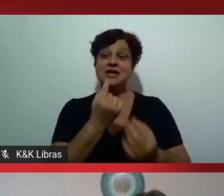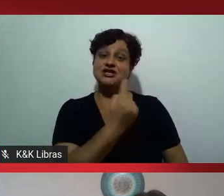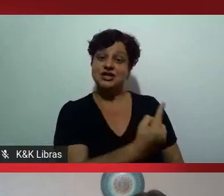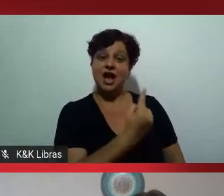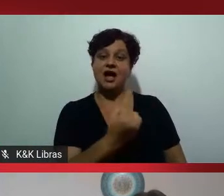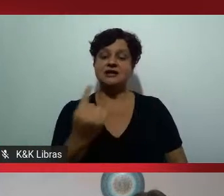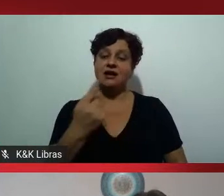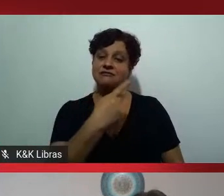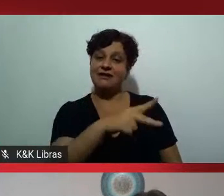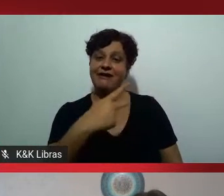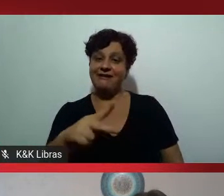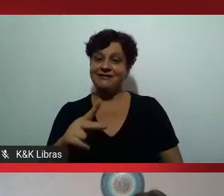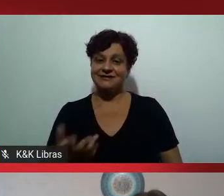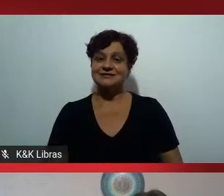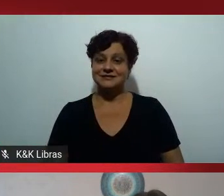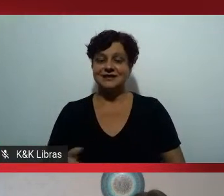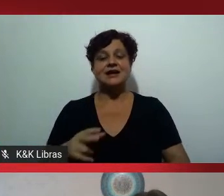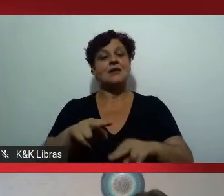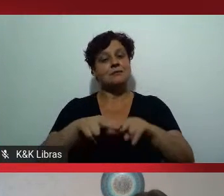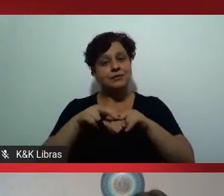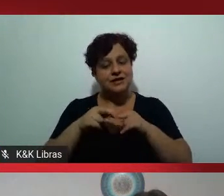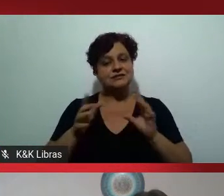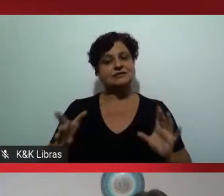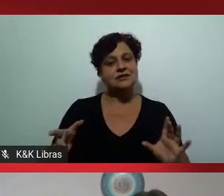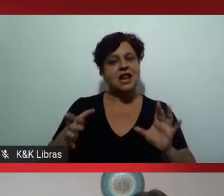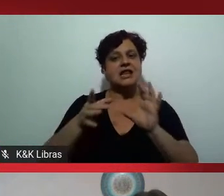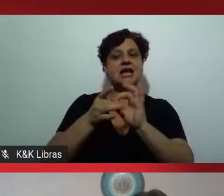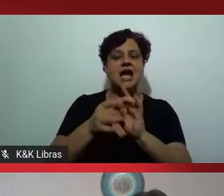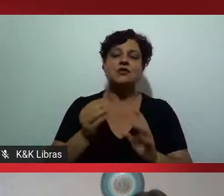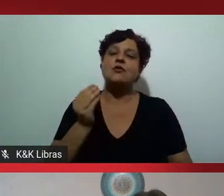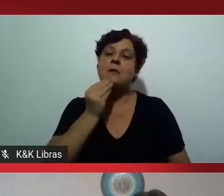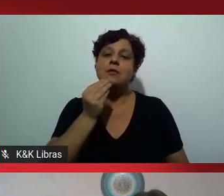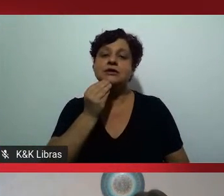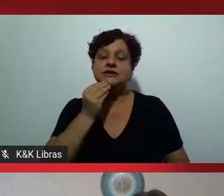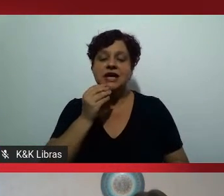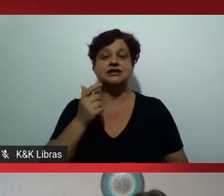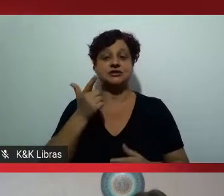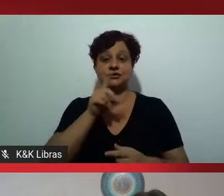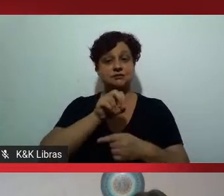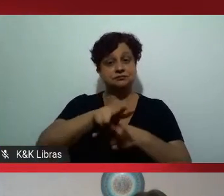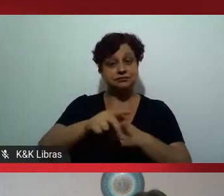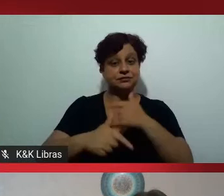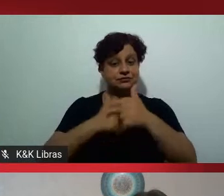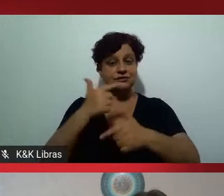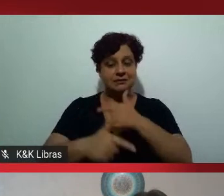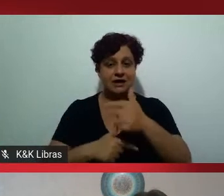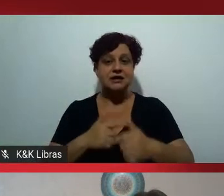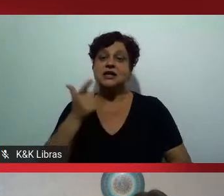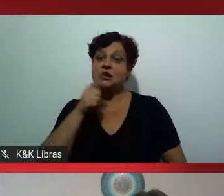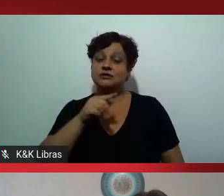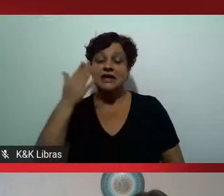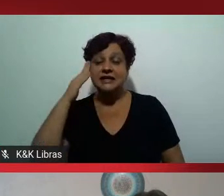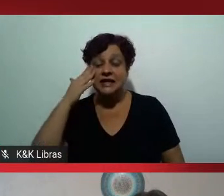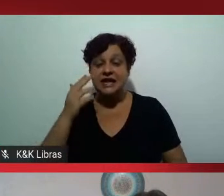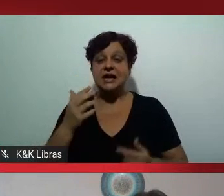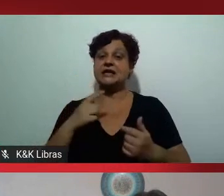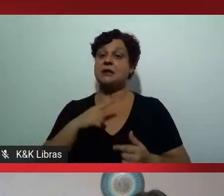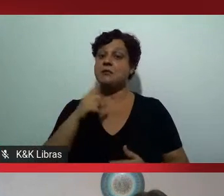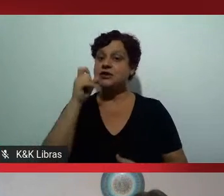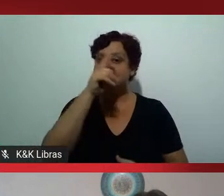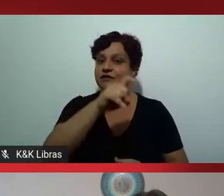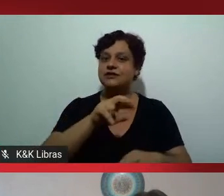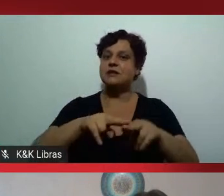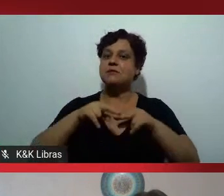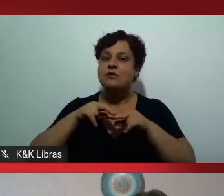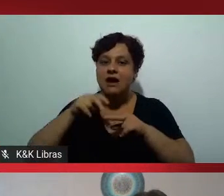e desses meninos. Então, isso associado à possibilidade de um mercado de trabalho que entenda a questão racial, que entenda que é